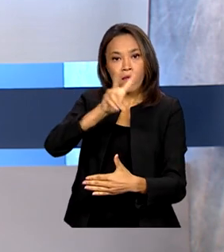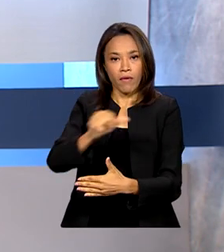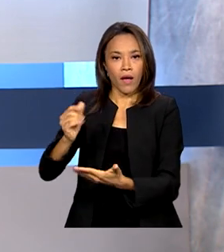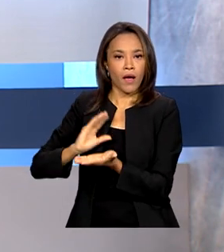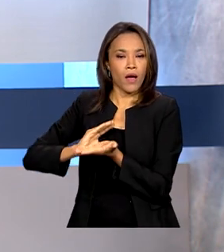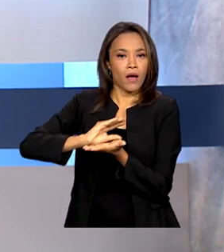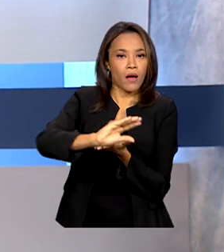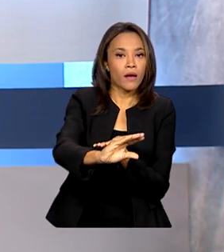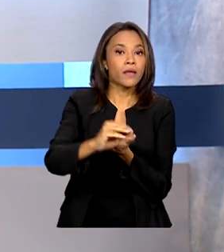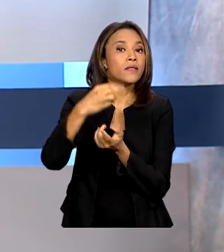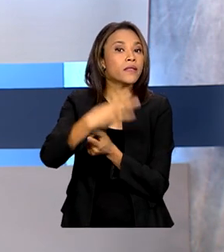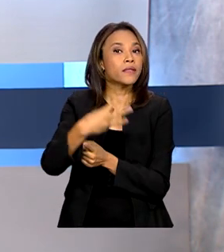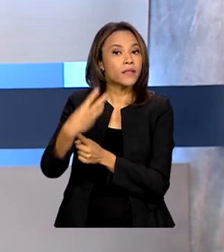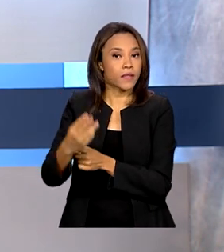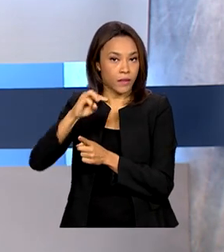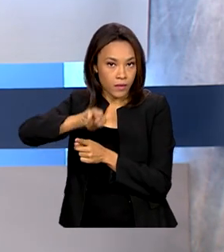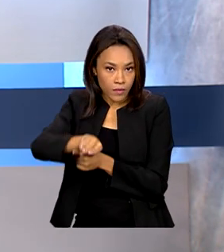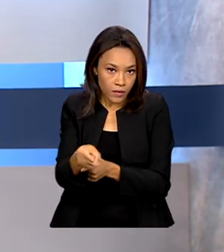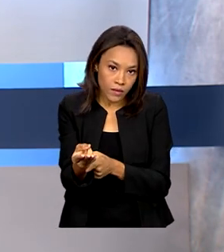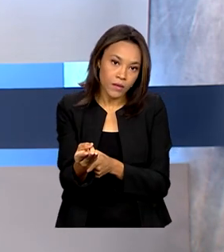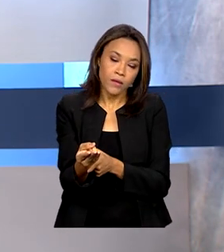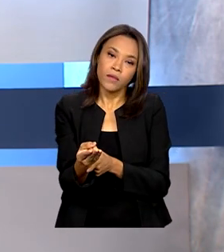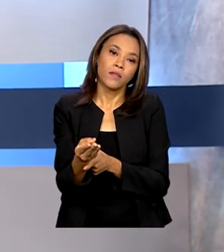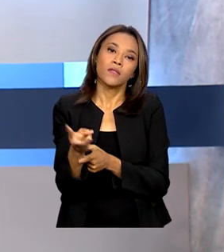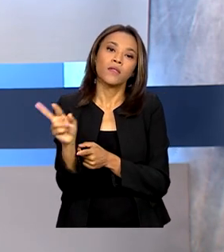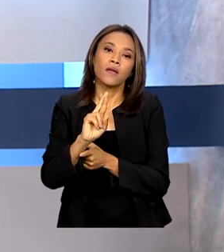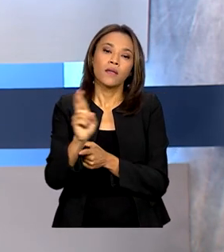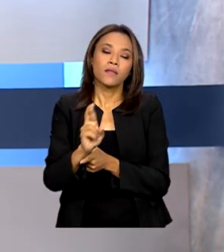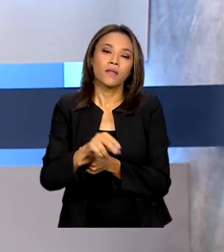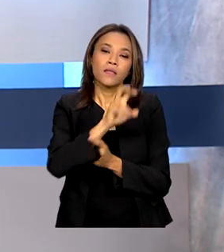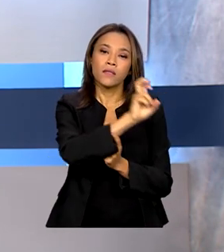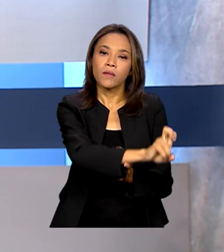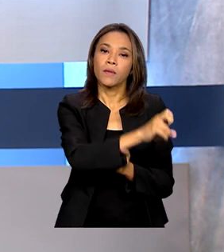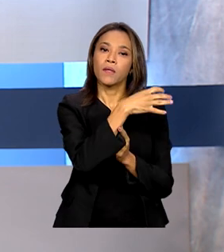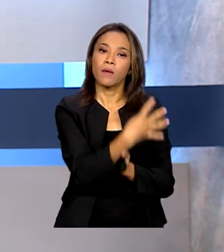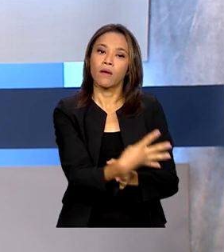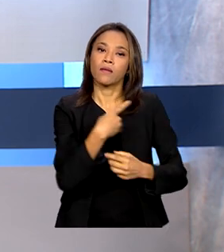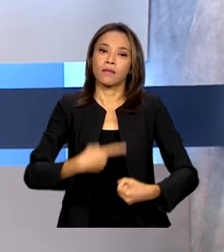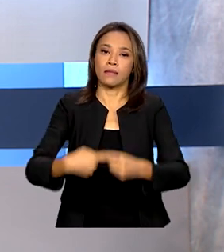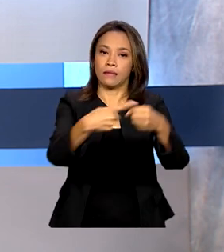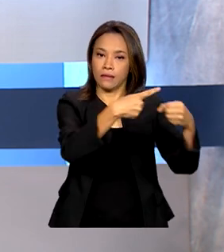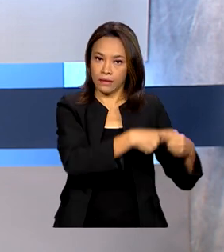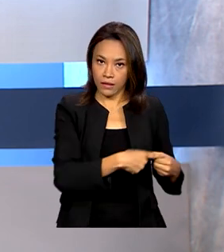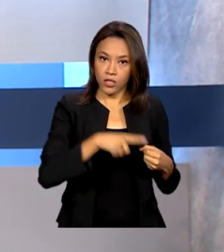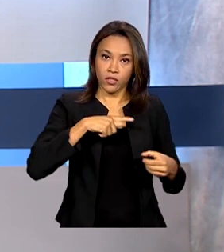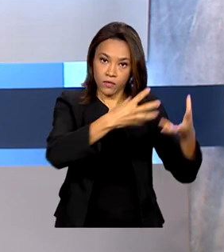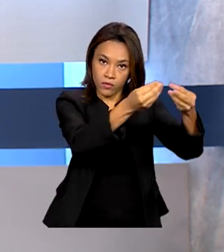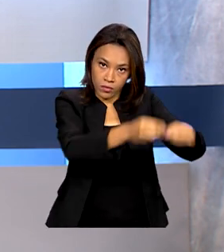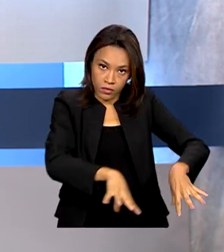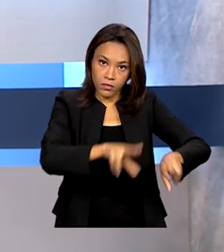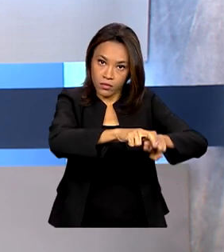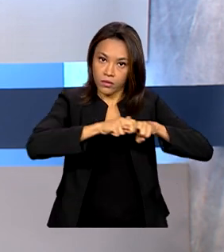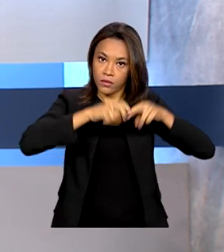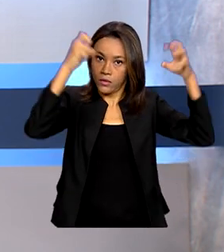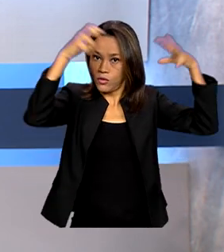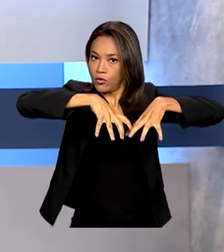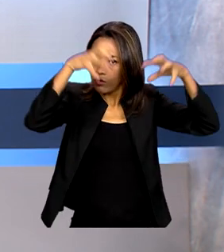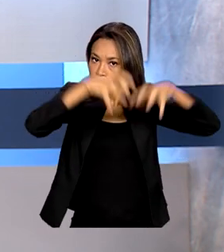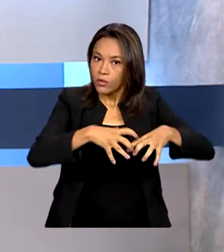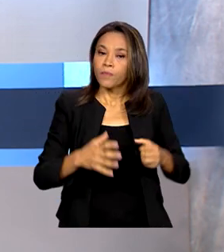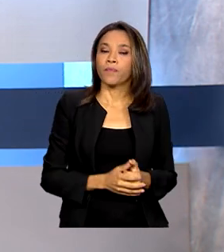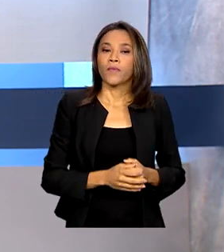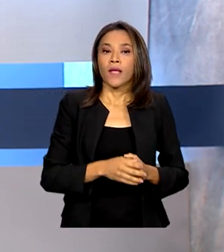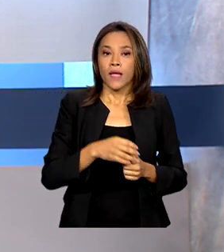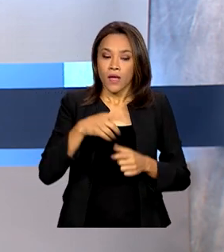mais de R$ milhões para 54 cidades afetadas por desastres. As regiões